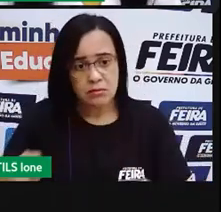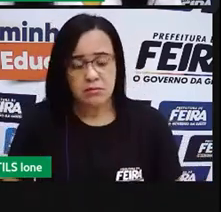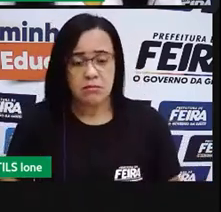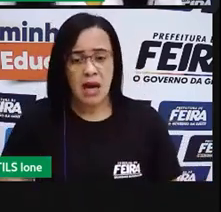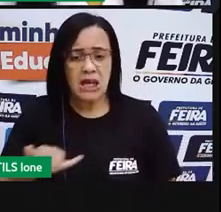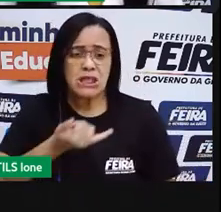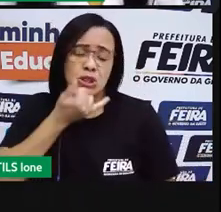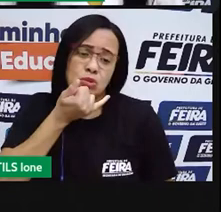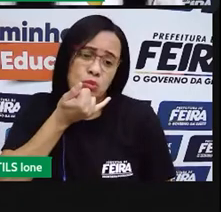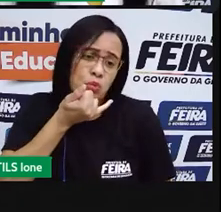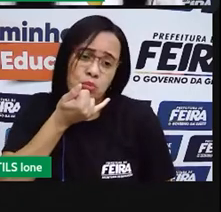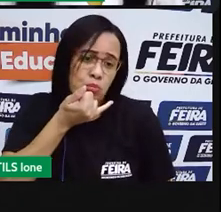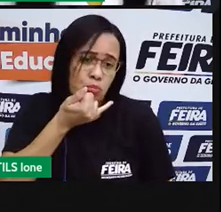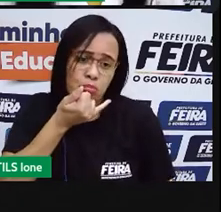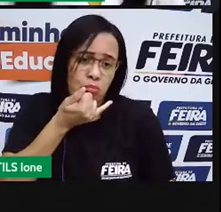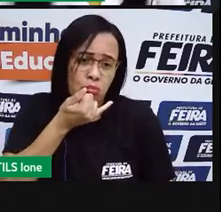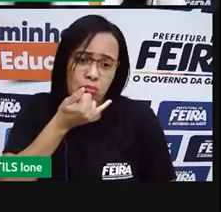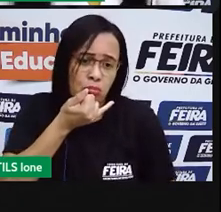desculpa